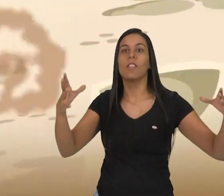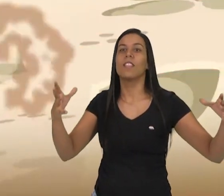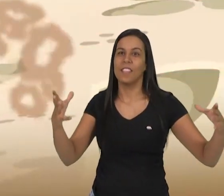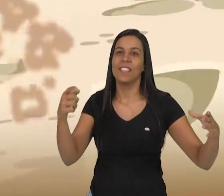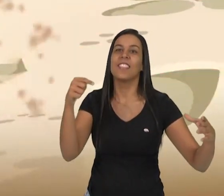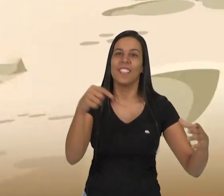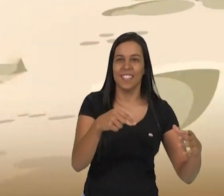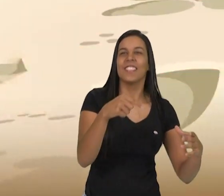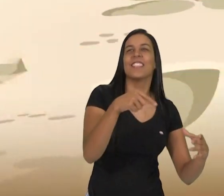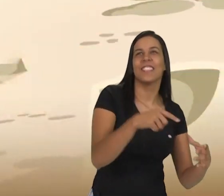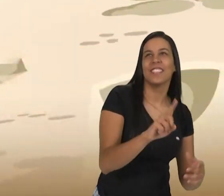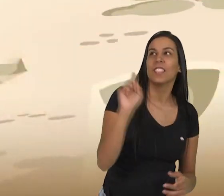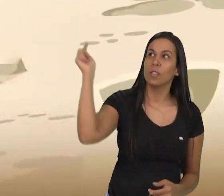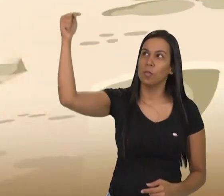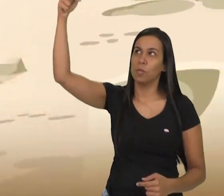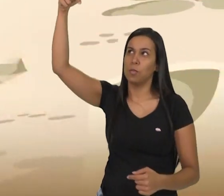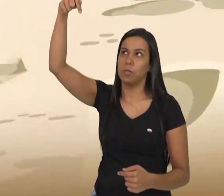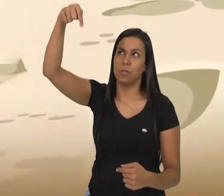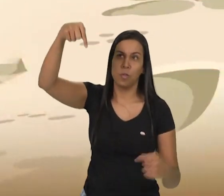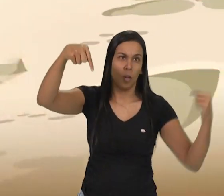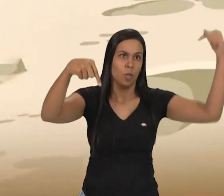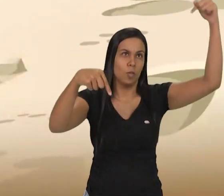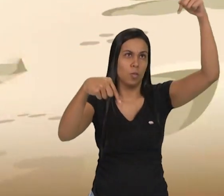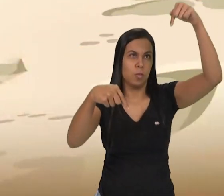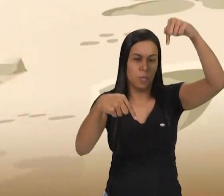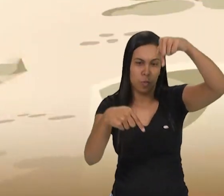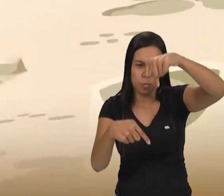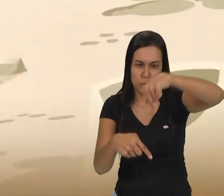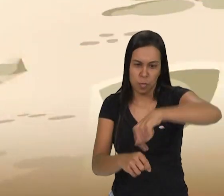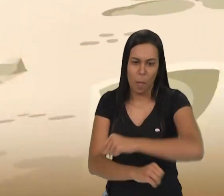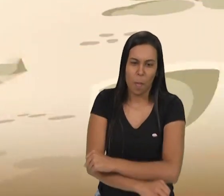De asteroides com a lua